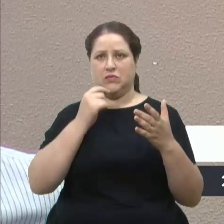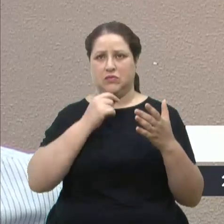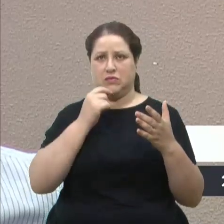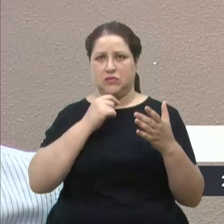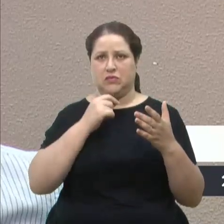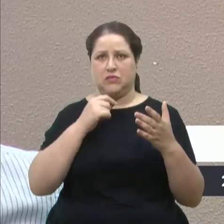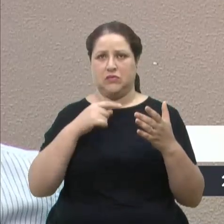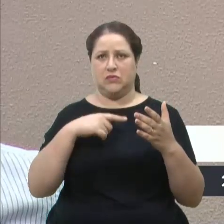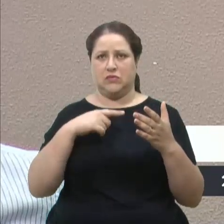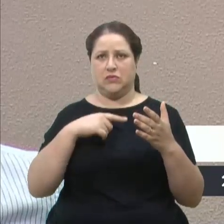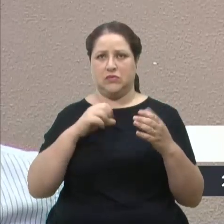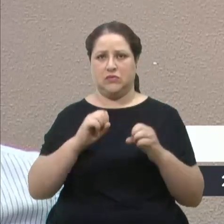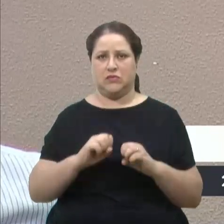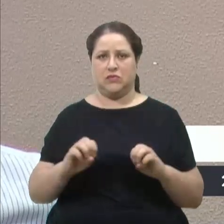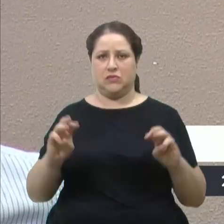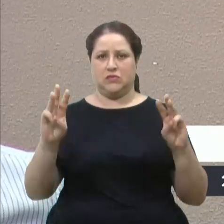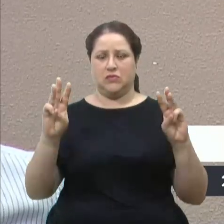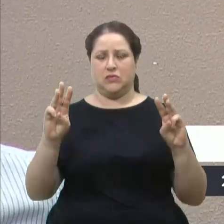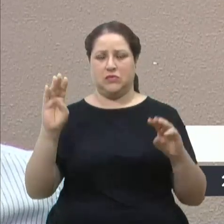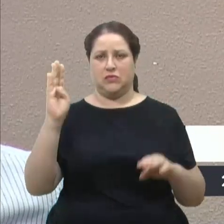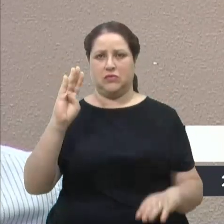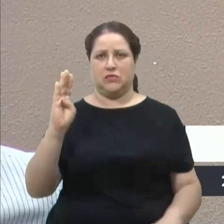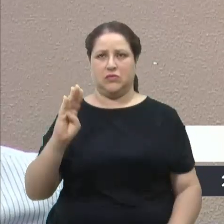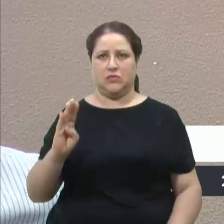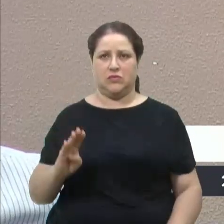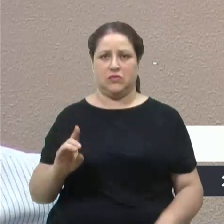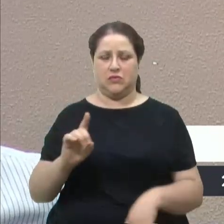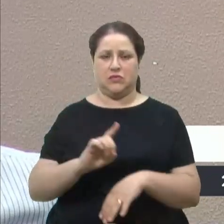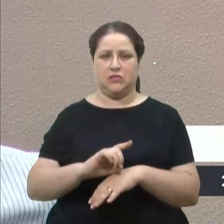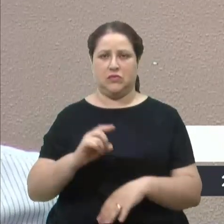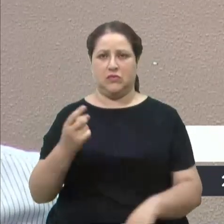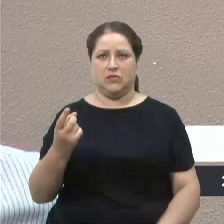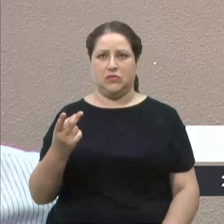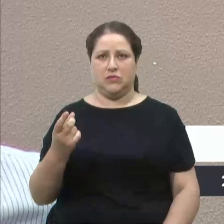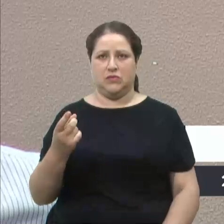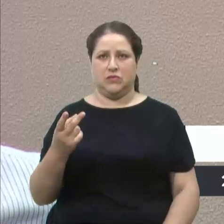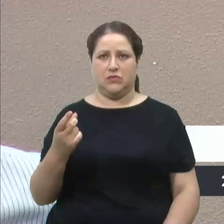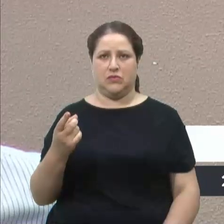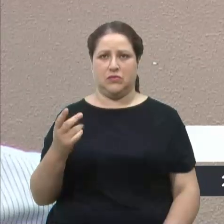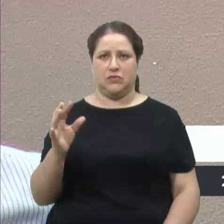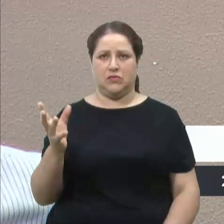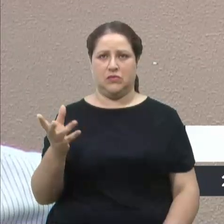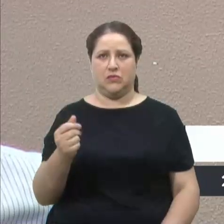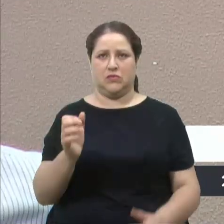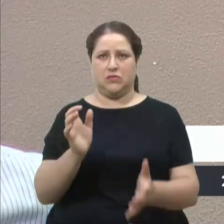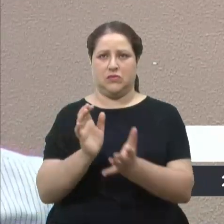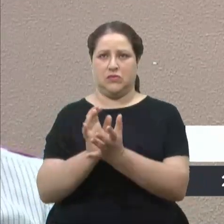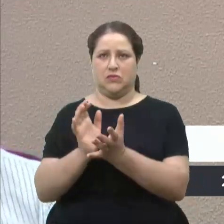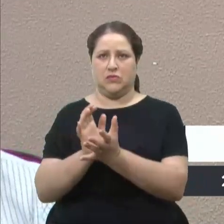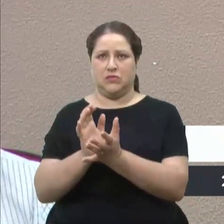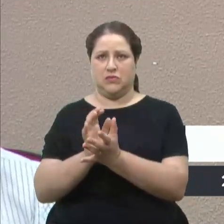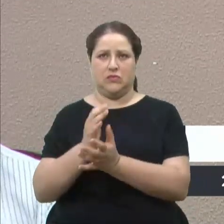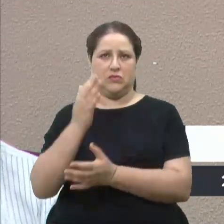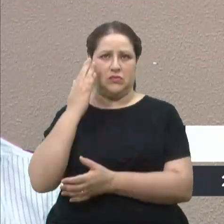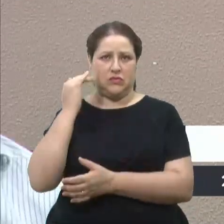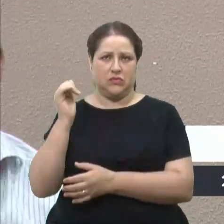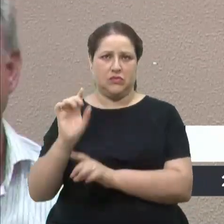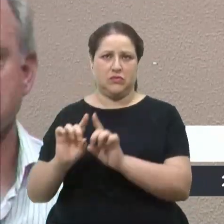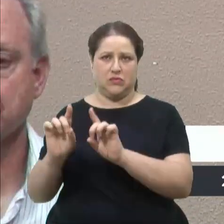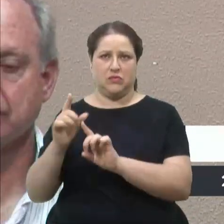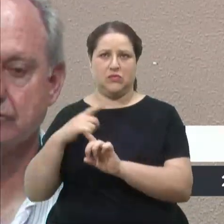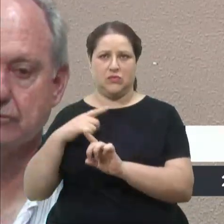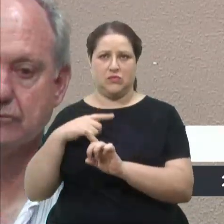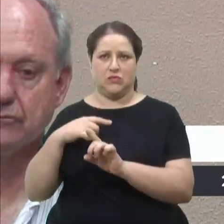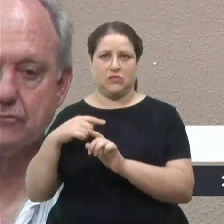show nacional, dia 12, que nobres pares, acho que, pelo menos, eu sei que alguns convites,